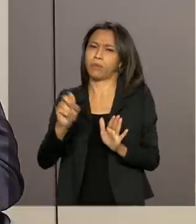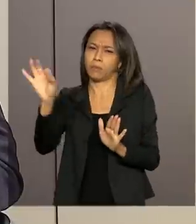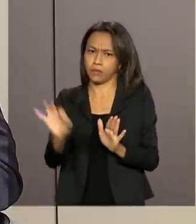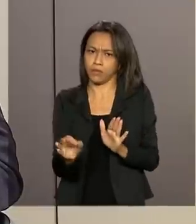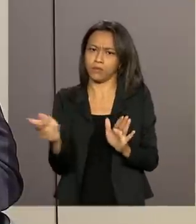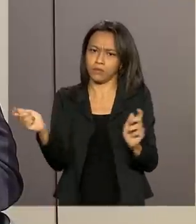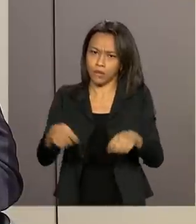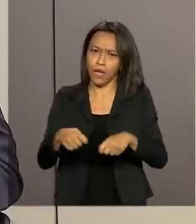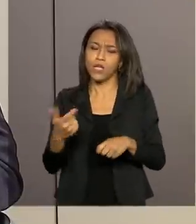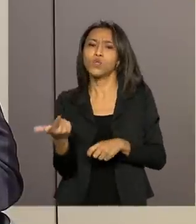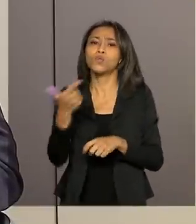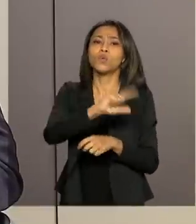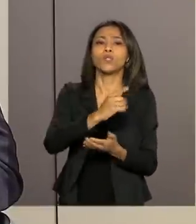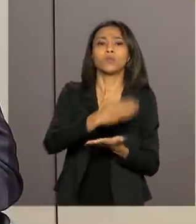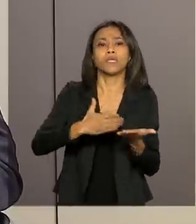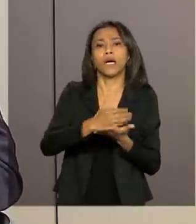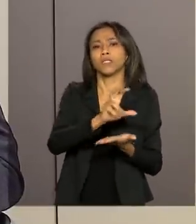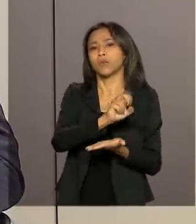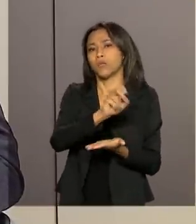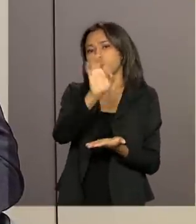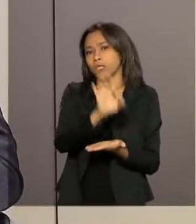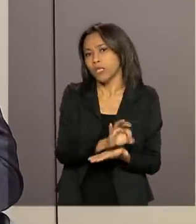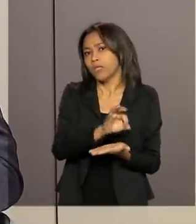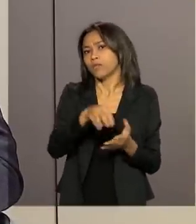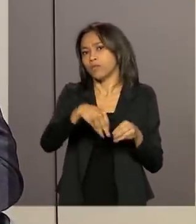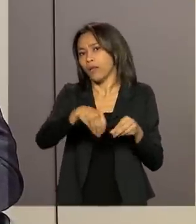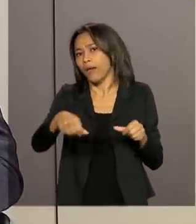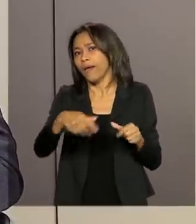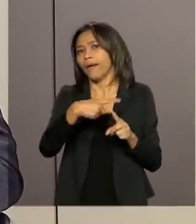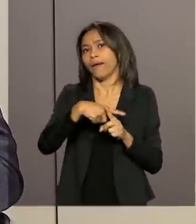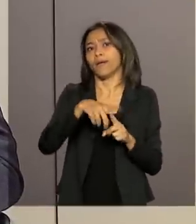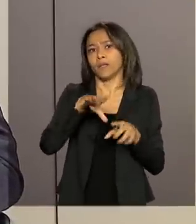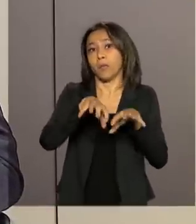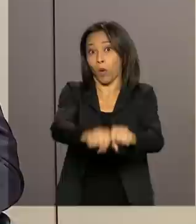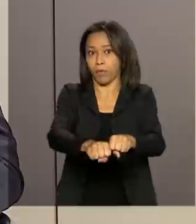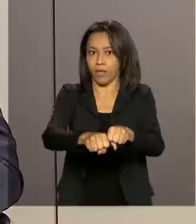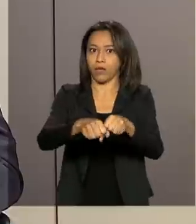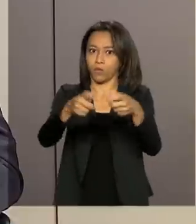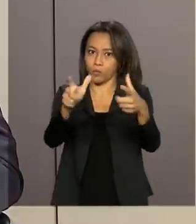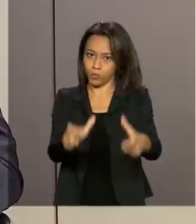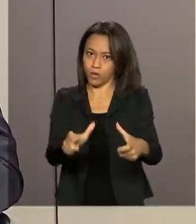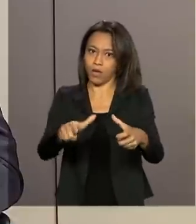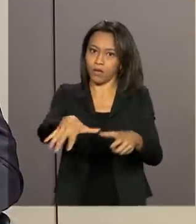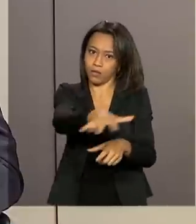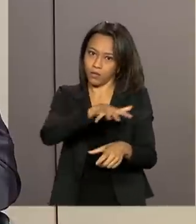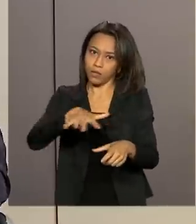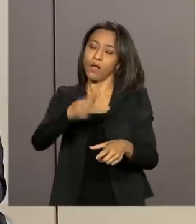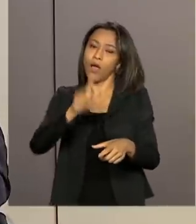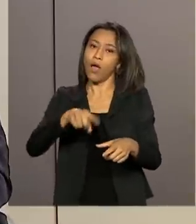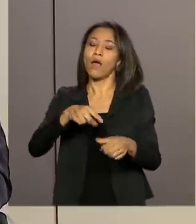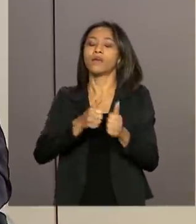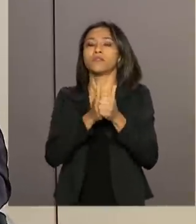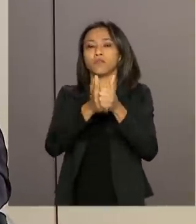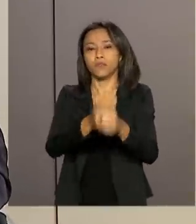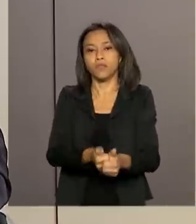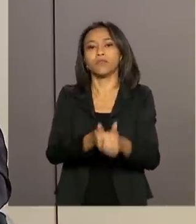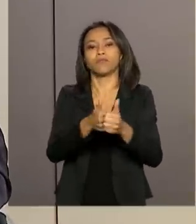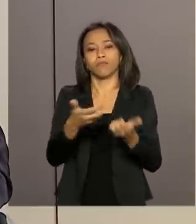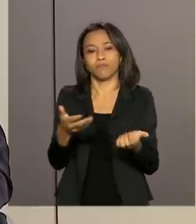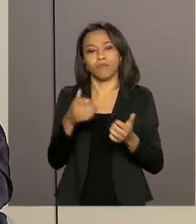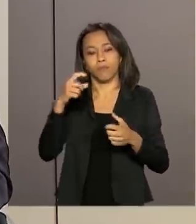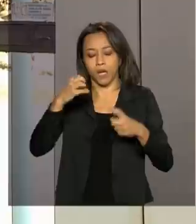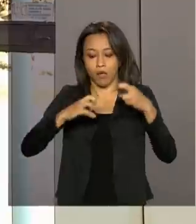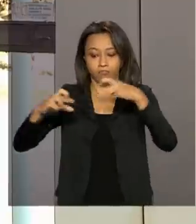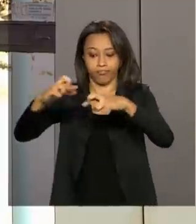E os outros 50% em termos de terra e 10% em termos de propriedade, seriam regularizados pela inspeção no local,